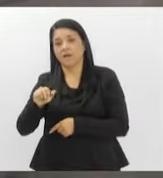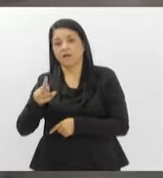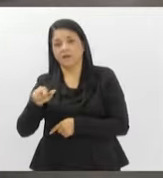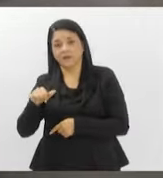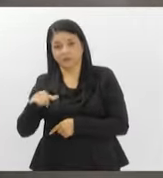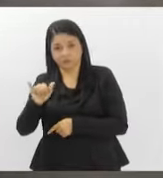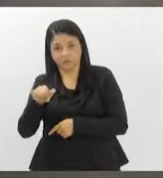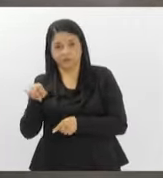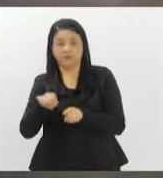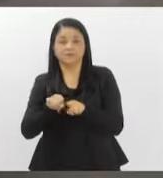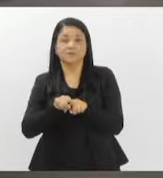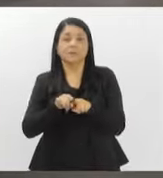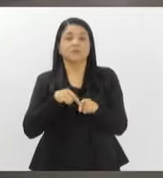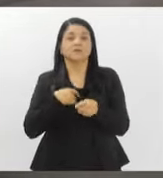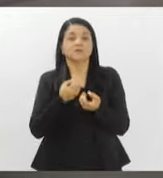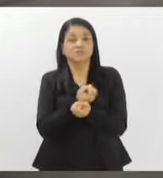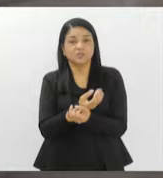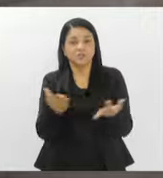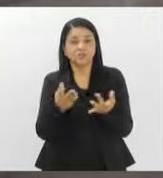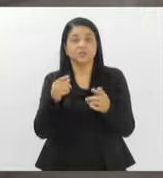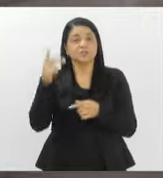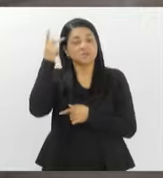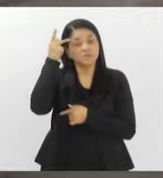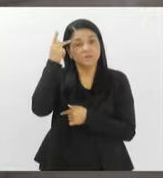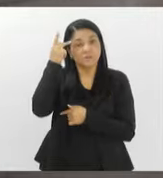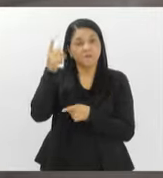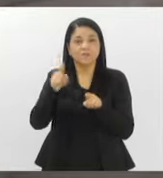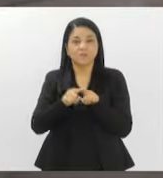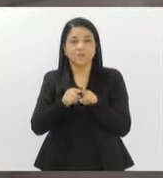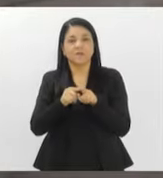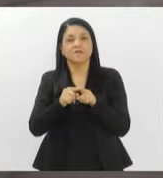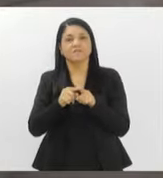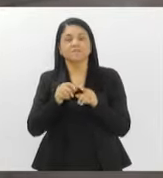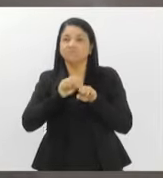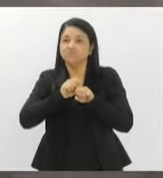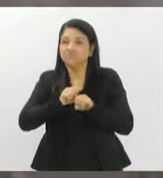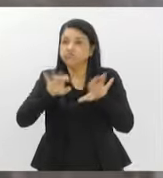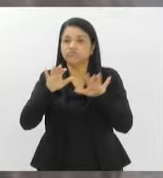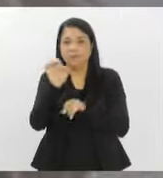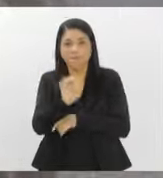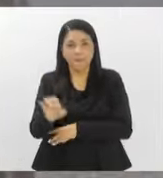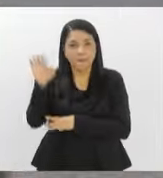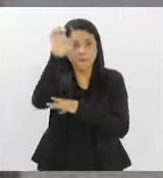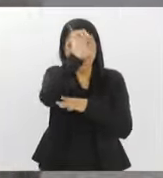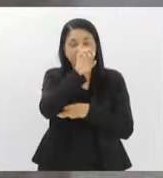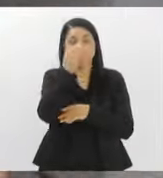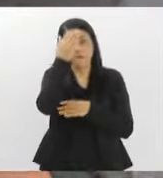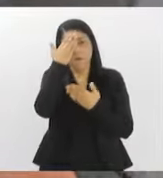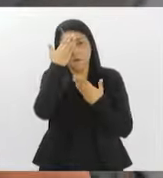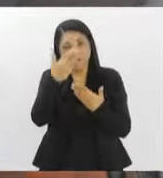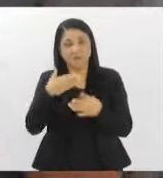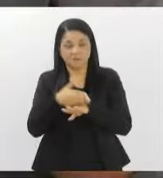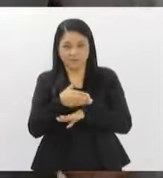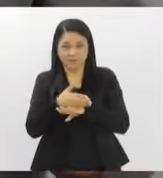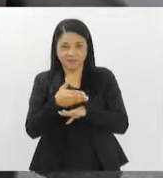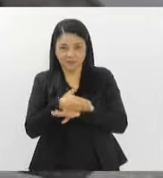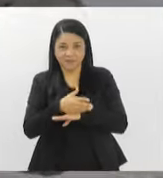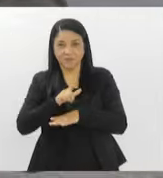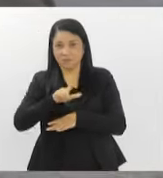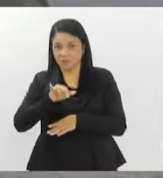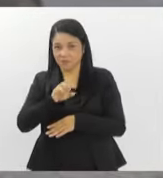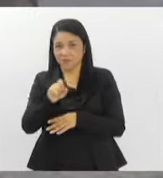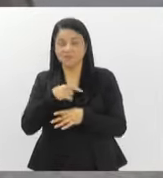sendo distribuído aí, agora também chegando em São Paulo e, aos poucos, todo o Brasil. Muito obrigado pela participação, Luiz. Uma história